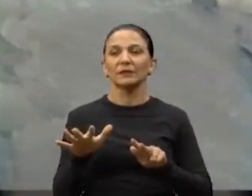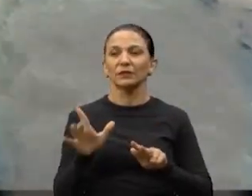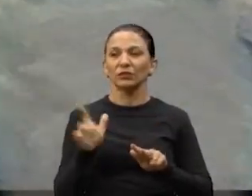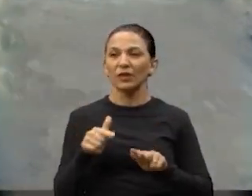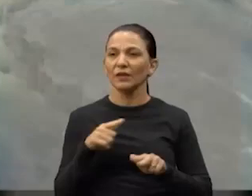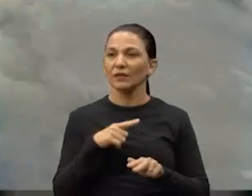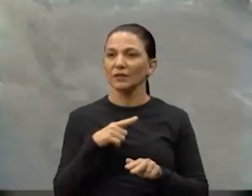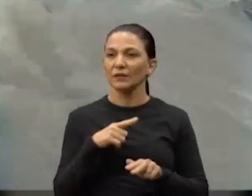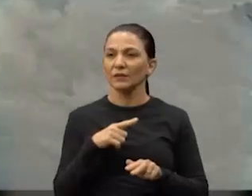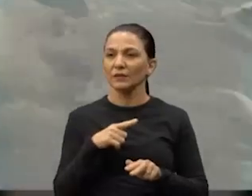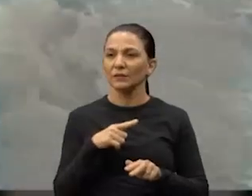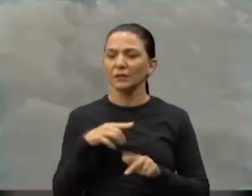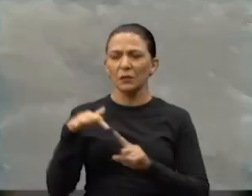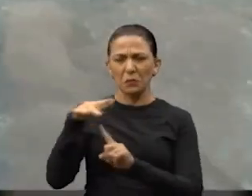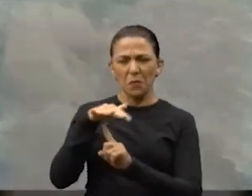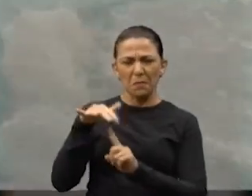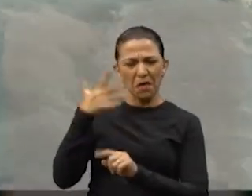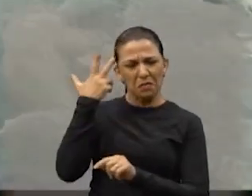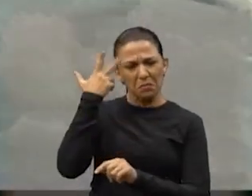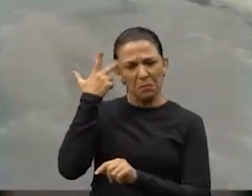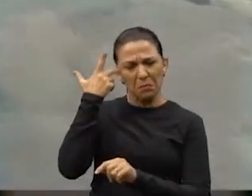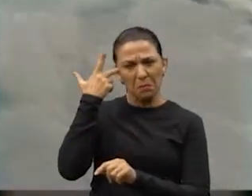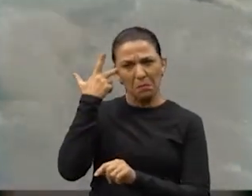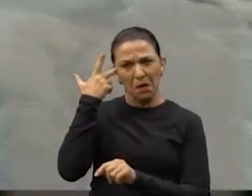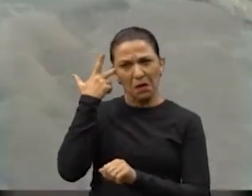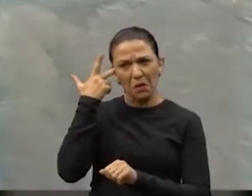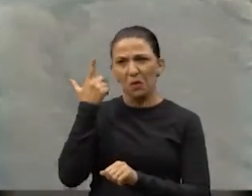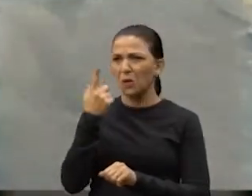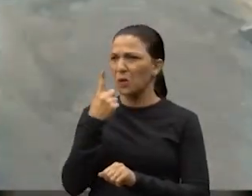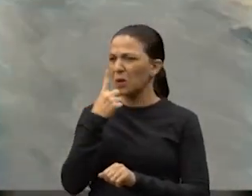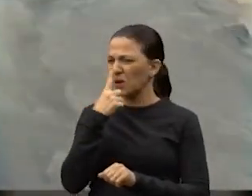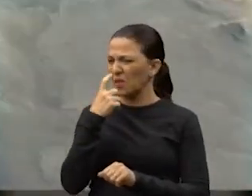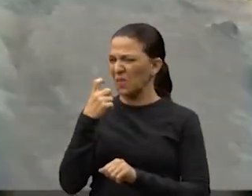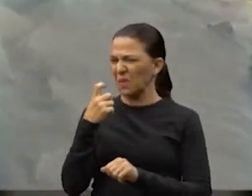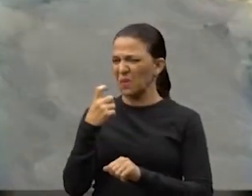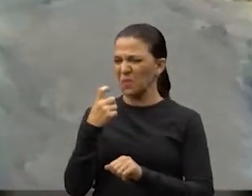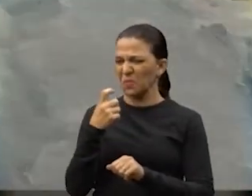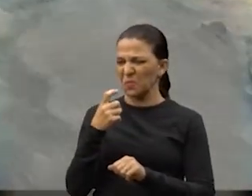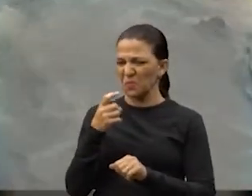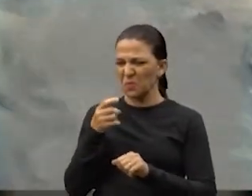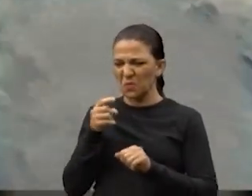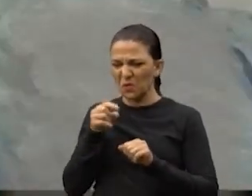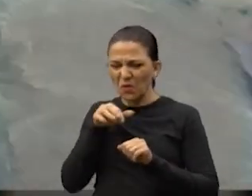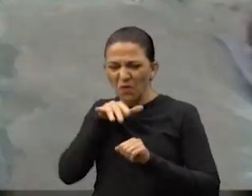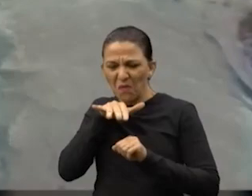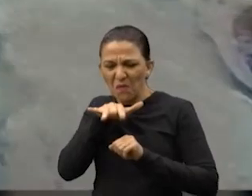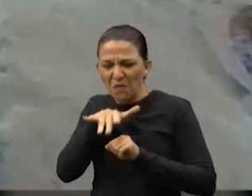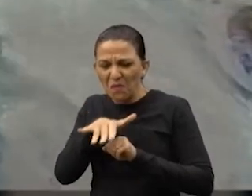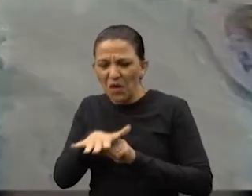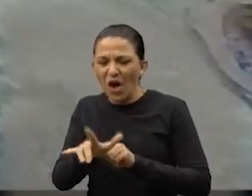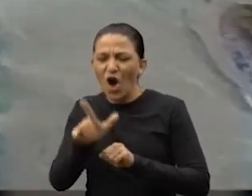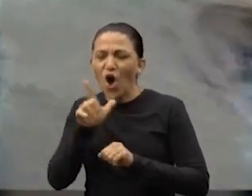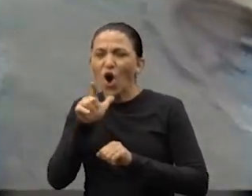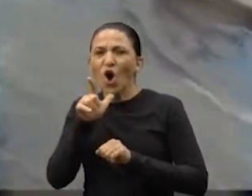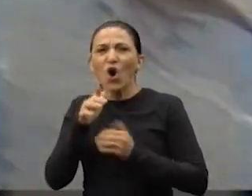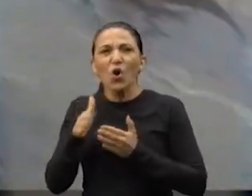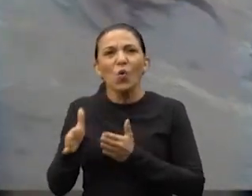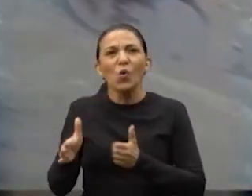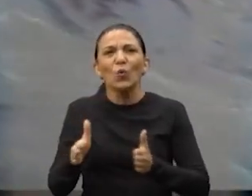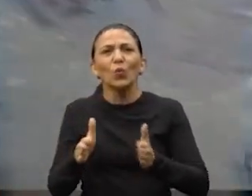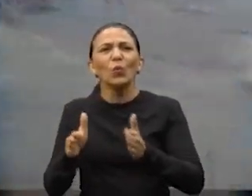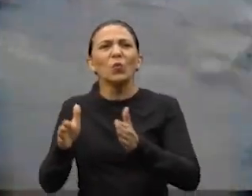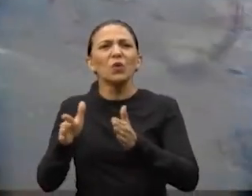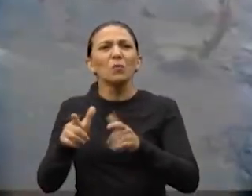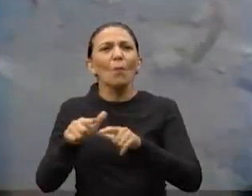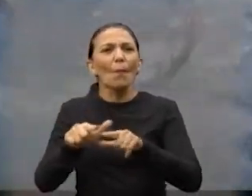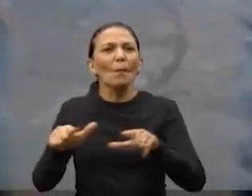Meio ambiente, será que é normal isso aqui? Desviar o esgoto pro rio? Dá uma olhada nisso aqui, gente. Uma cachoeira.